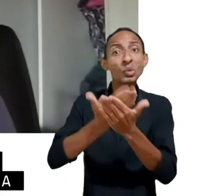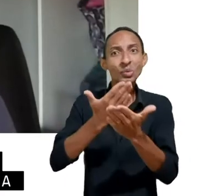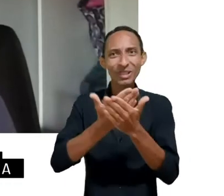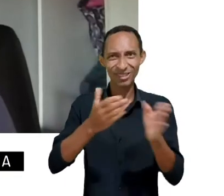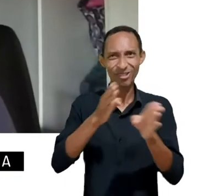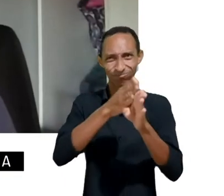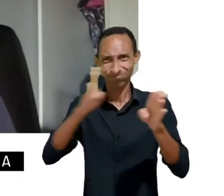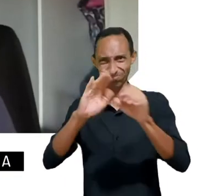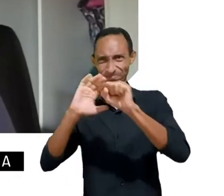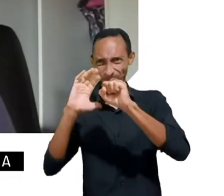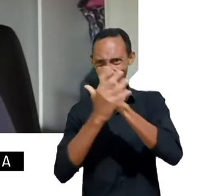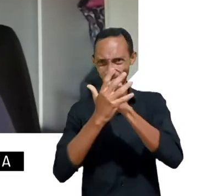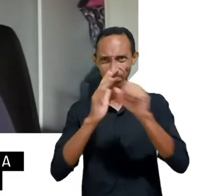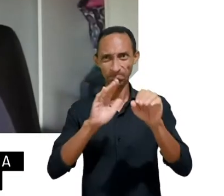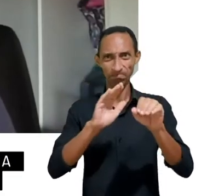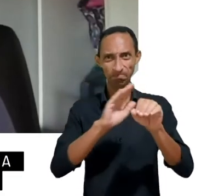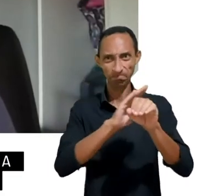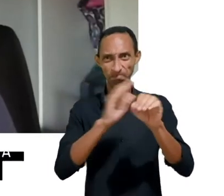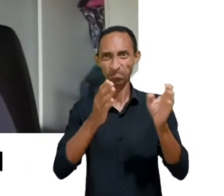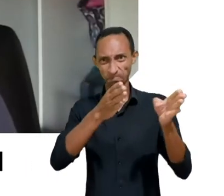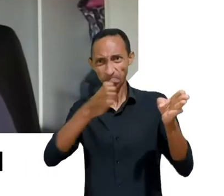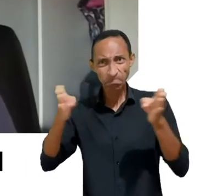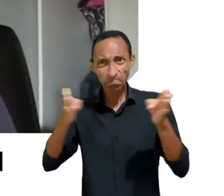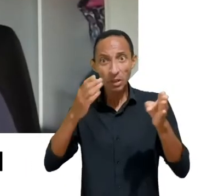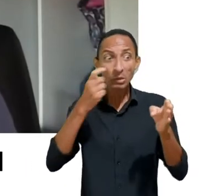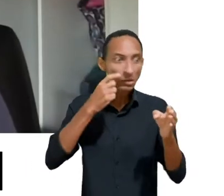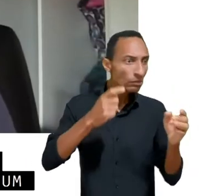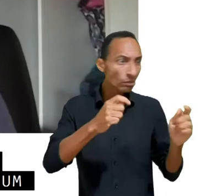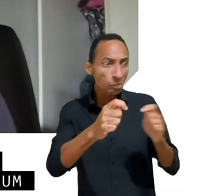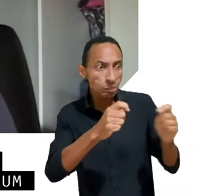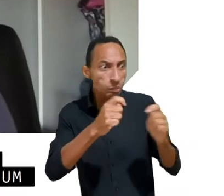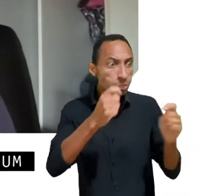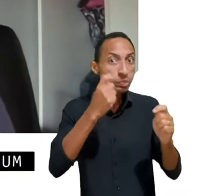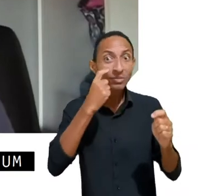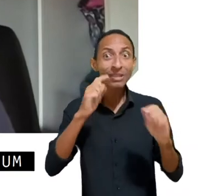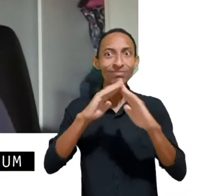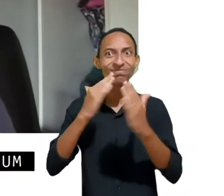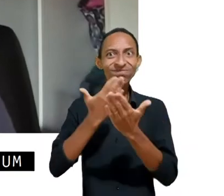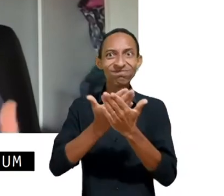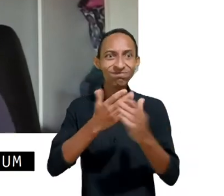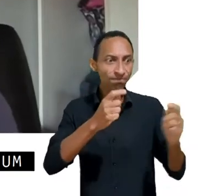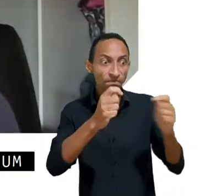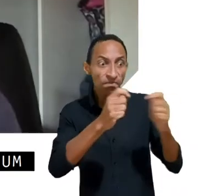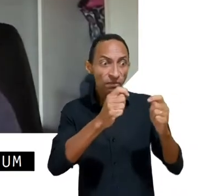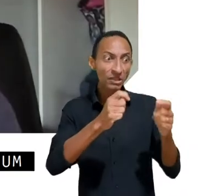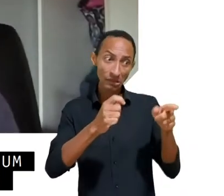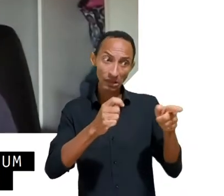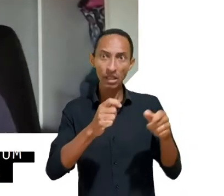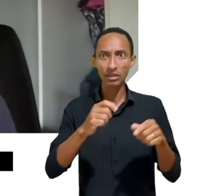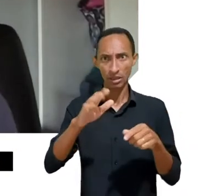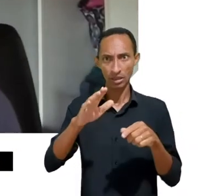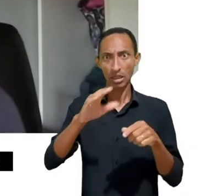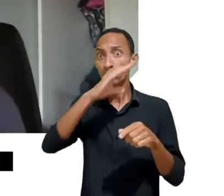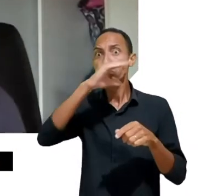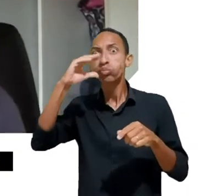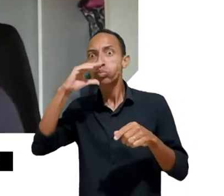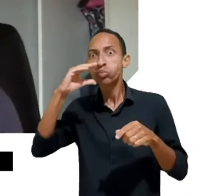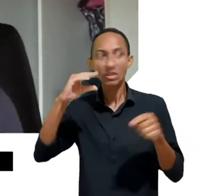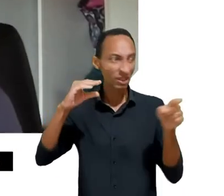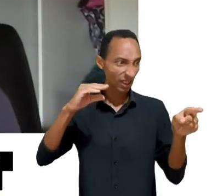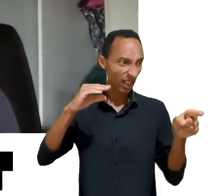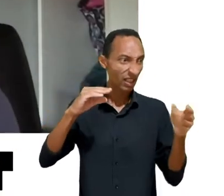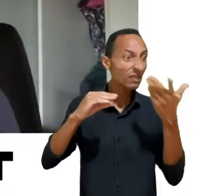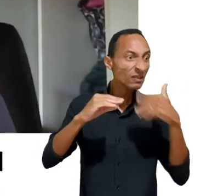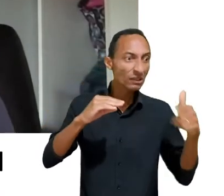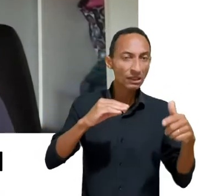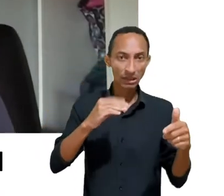um sistema de controle muito mais rígido do que, muitas vezes, os adultos. A criança senta no computador e aí os